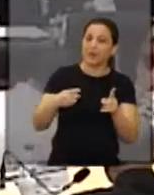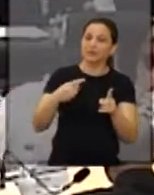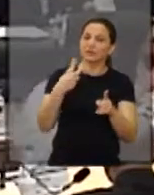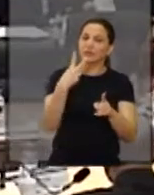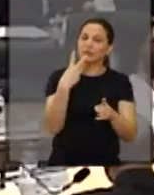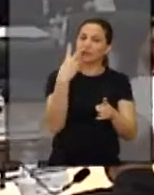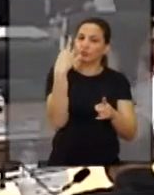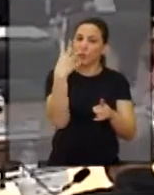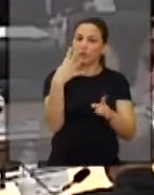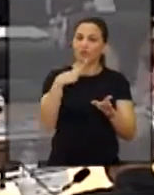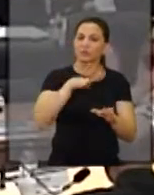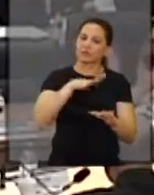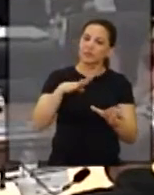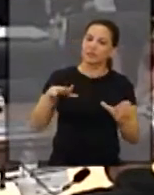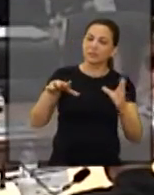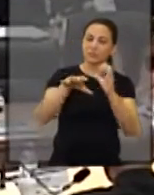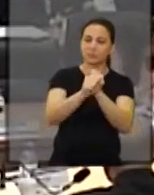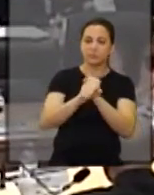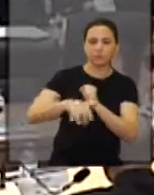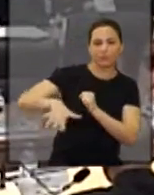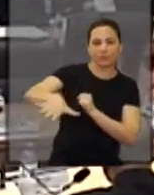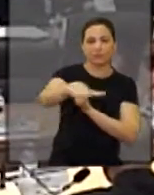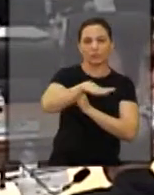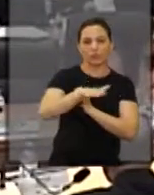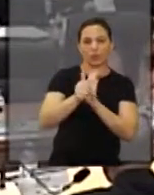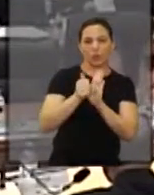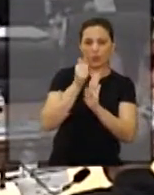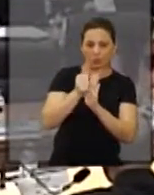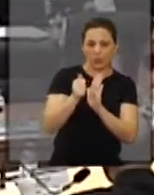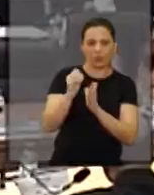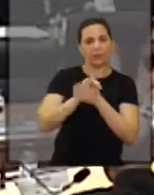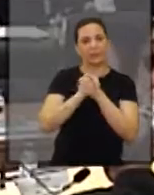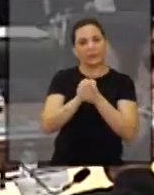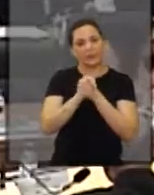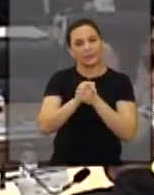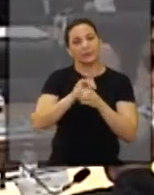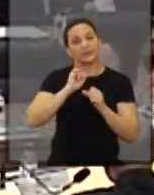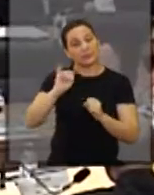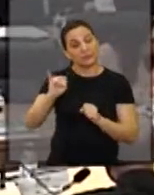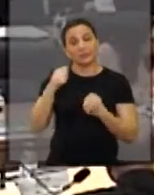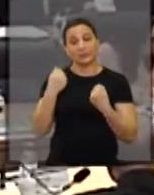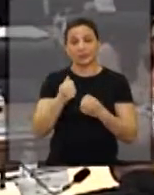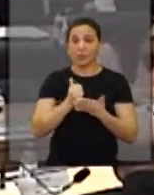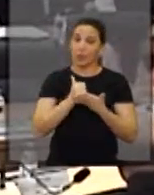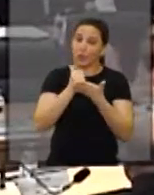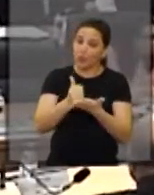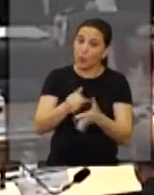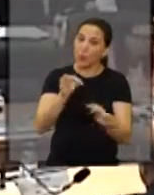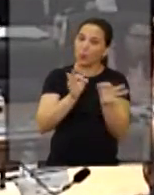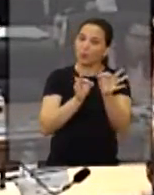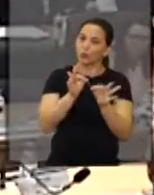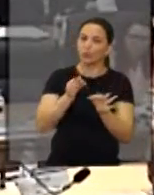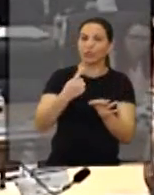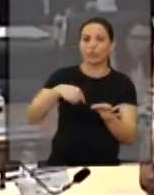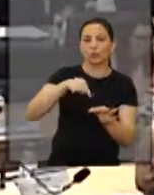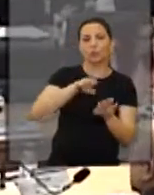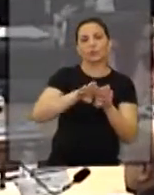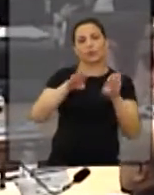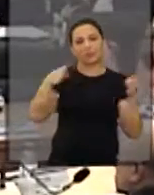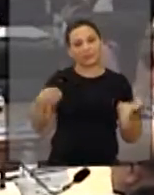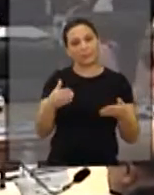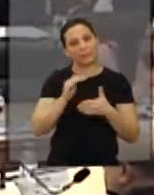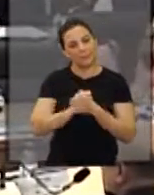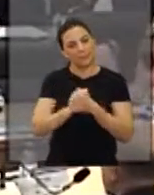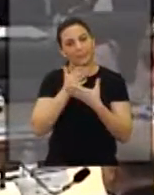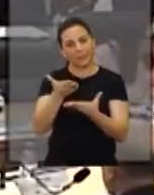Araraquara, mas as 24 cidades que integram a nossa região. Então, parabéns a você. Se precisar do apoio do projeto, conte com a gente,